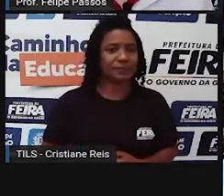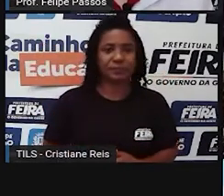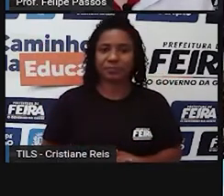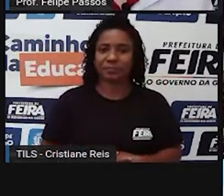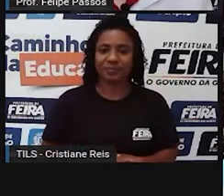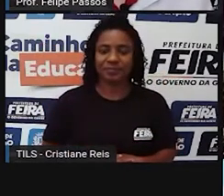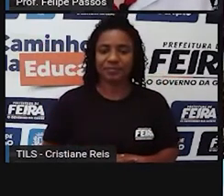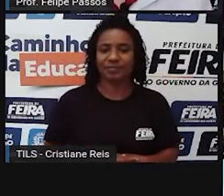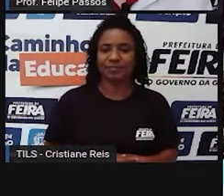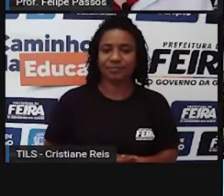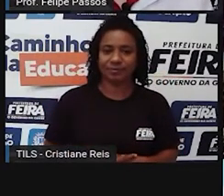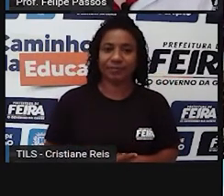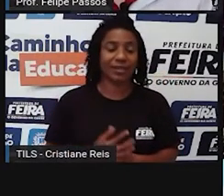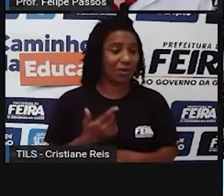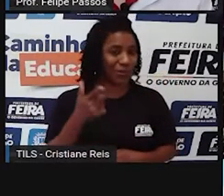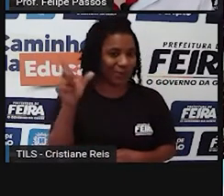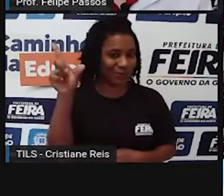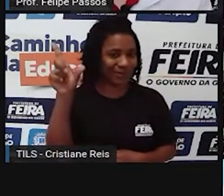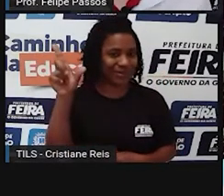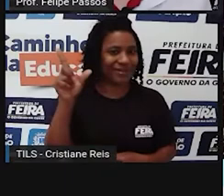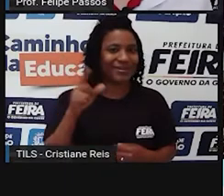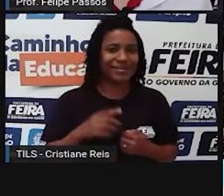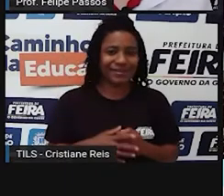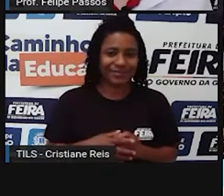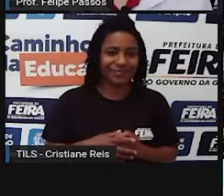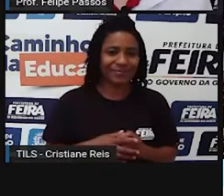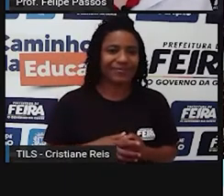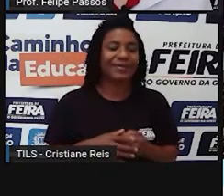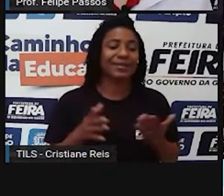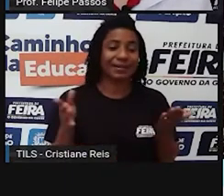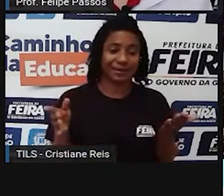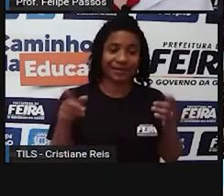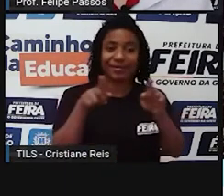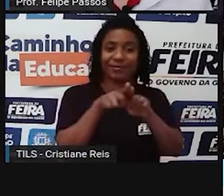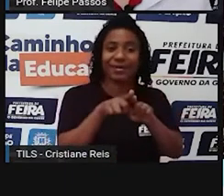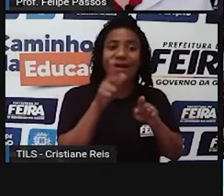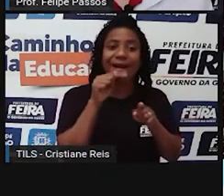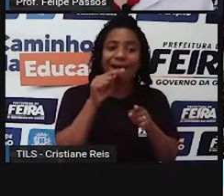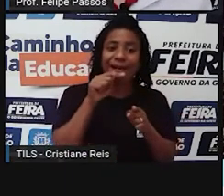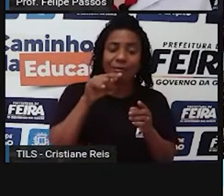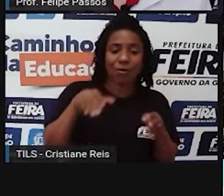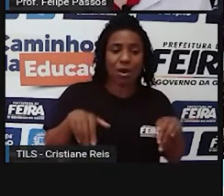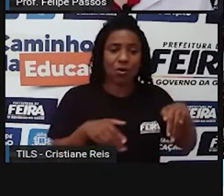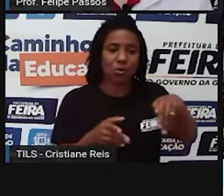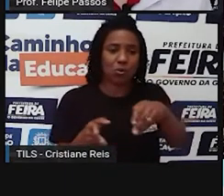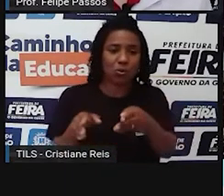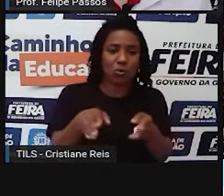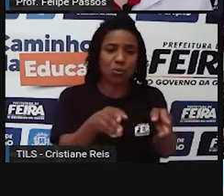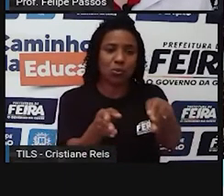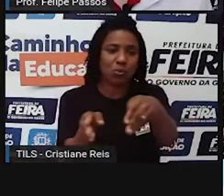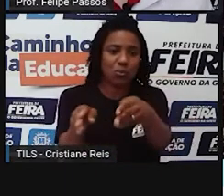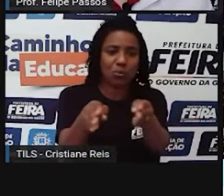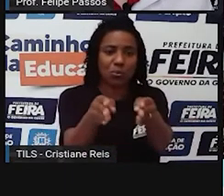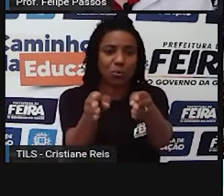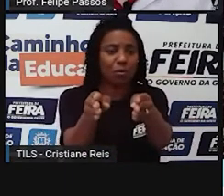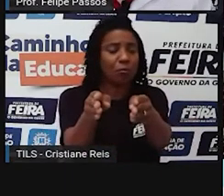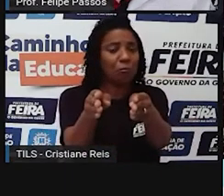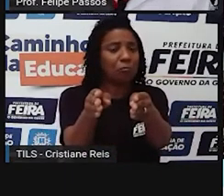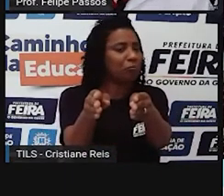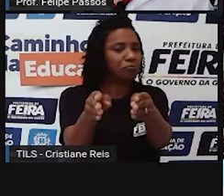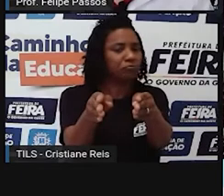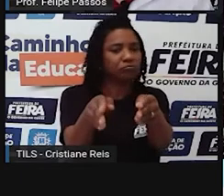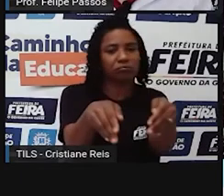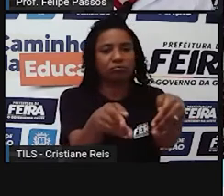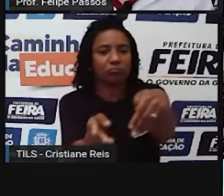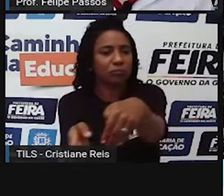Outras modificações aí, A gente desvia custos d'água. Custo d'água pode ser um rio, por exemplo, né? O ser humano, às